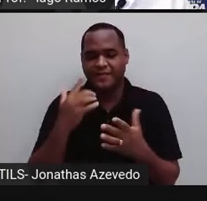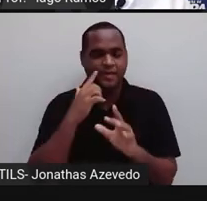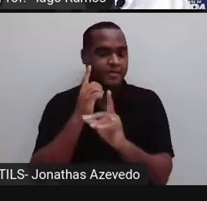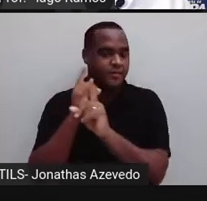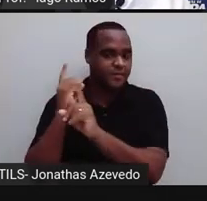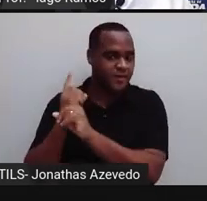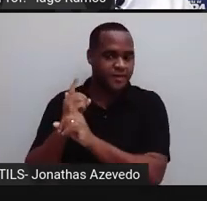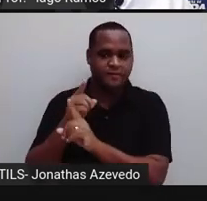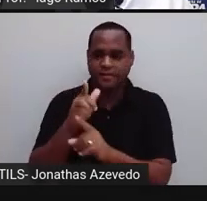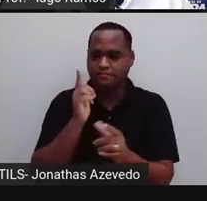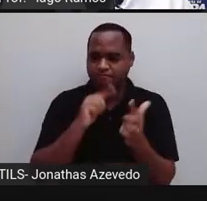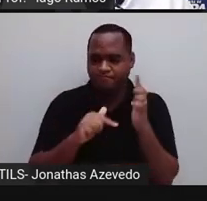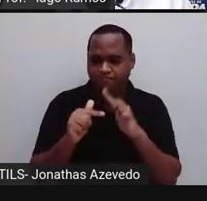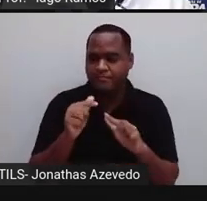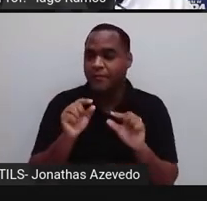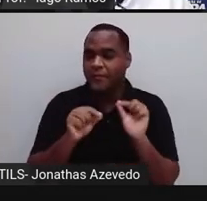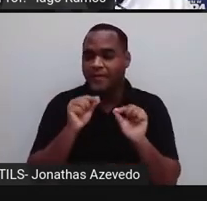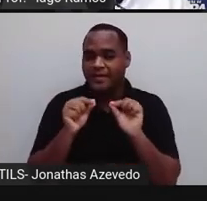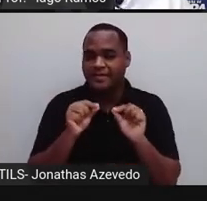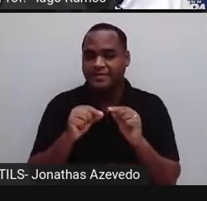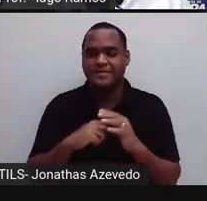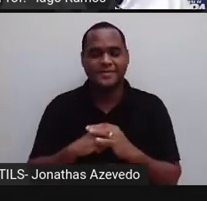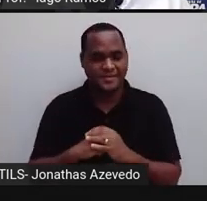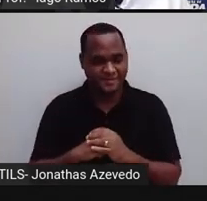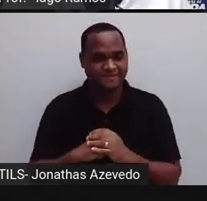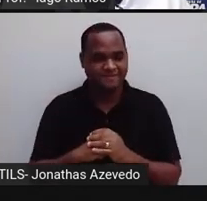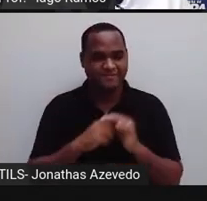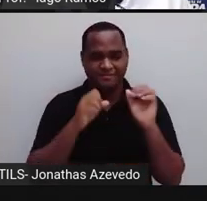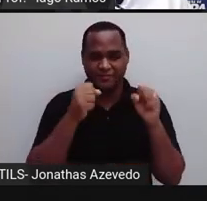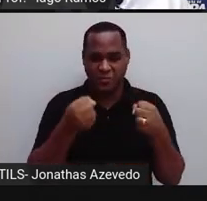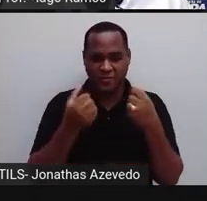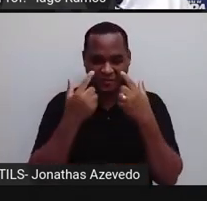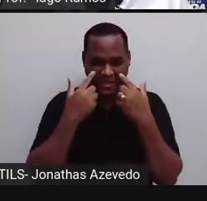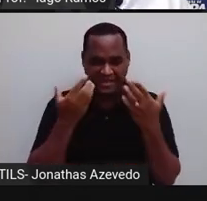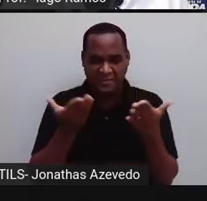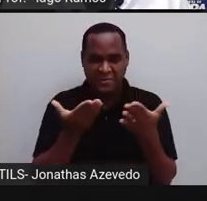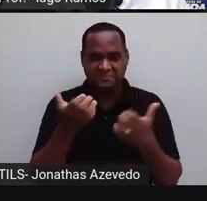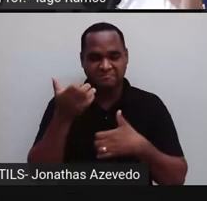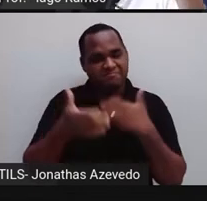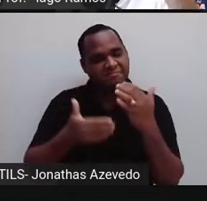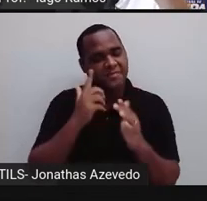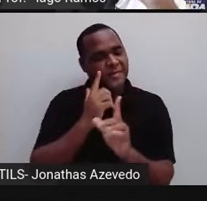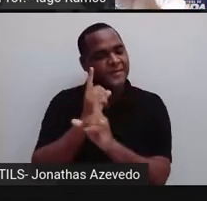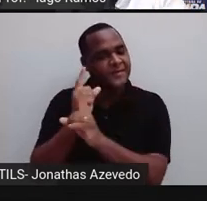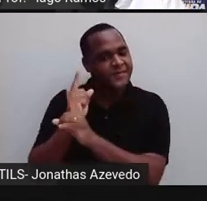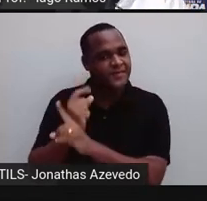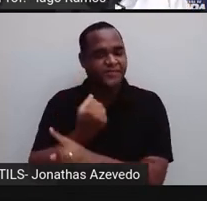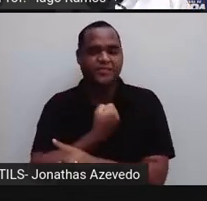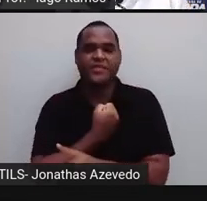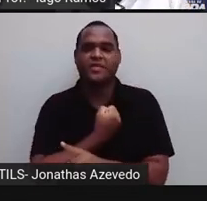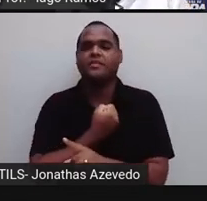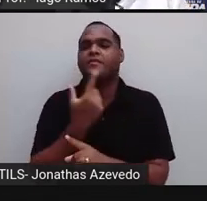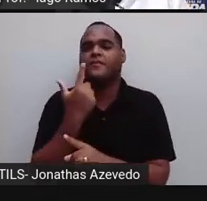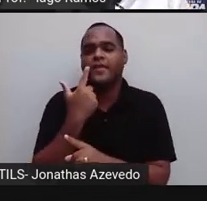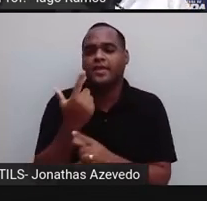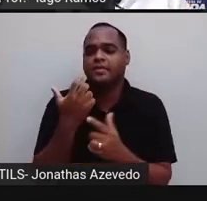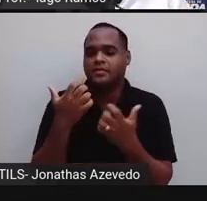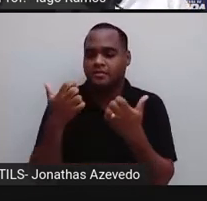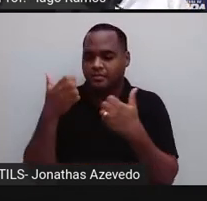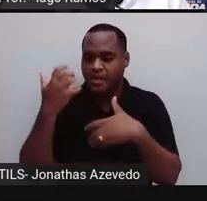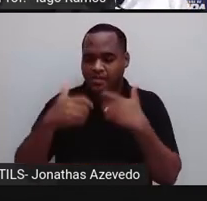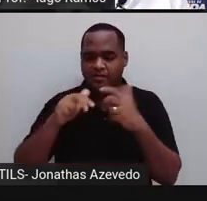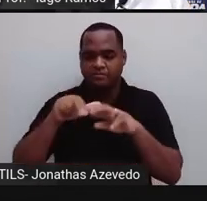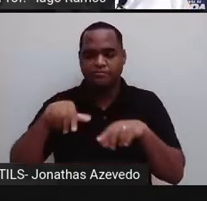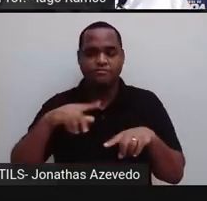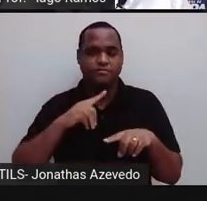número? Bom, a gente vai ver agora como é que a gente acha esse número que vai ocupar a posição